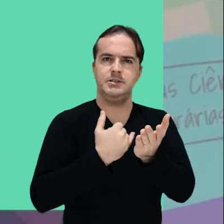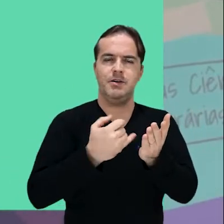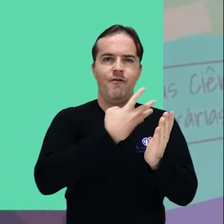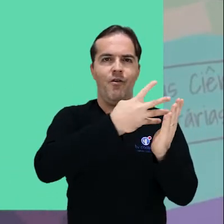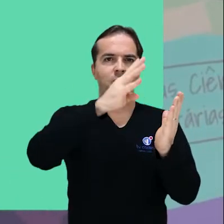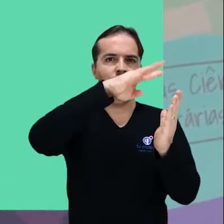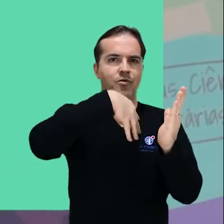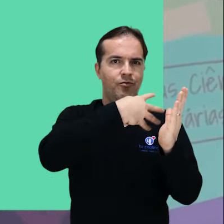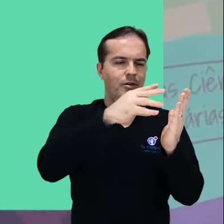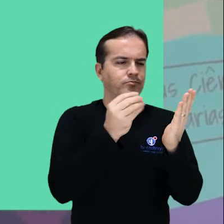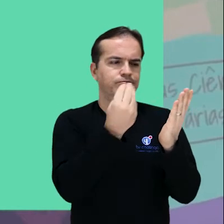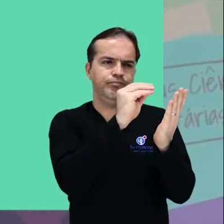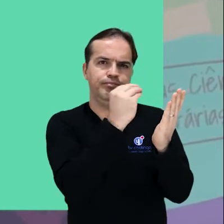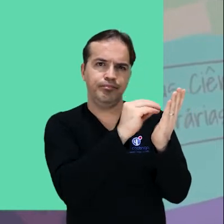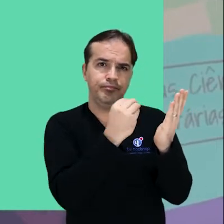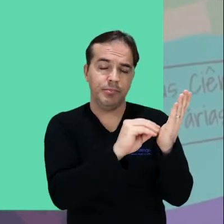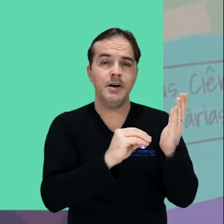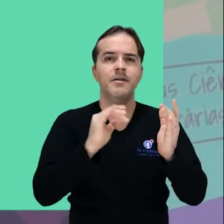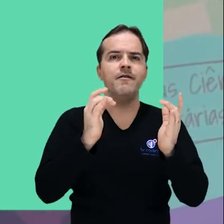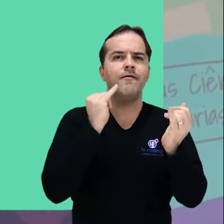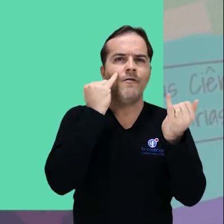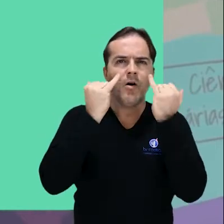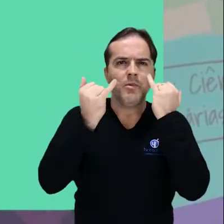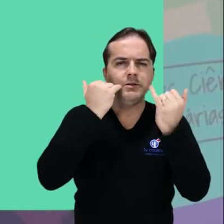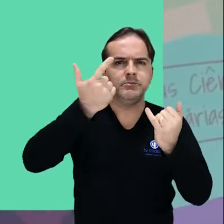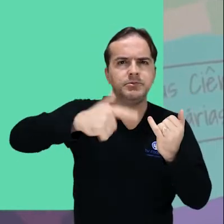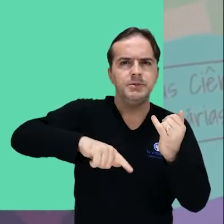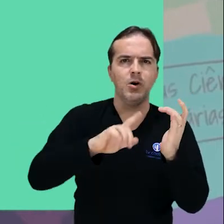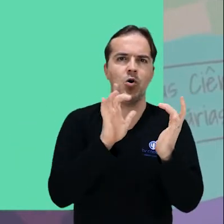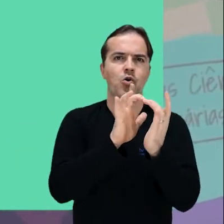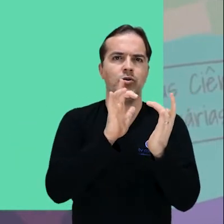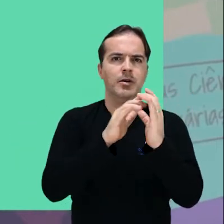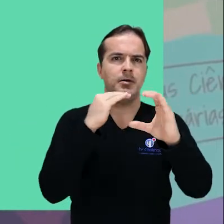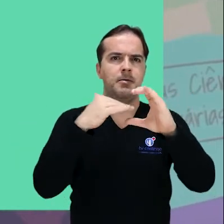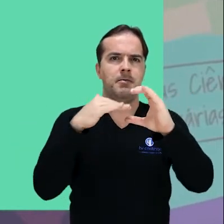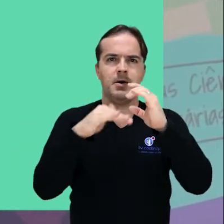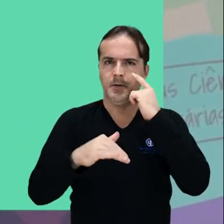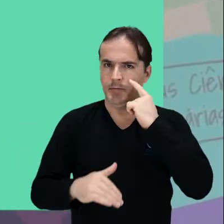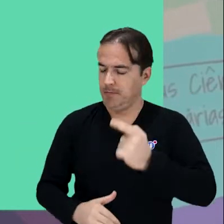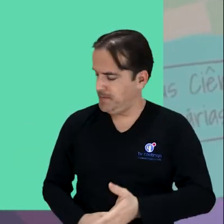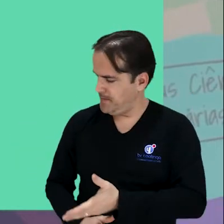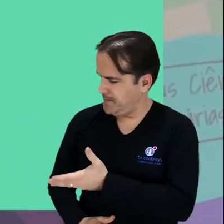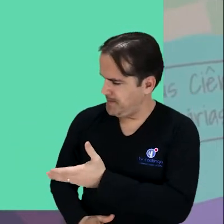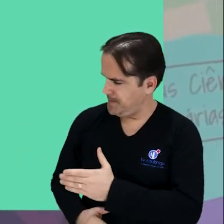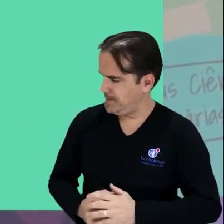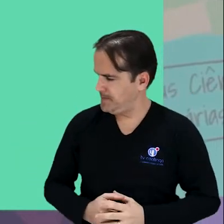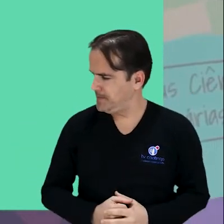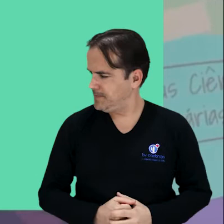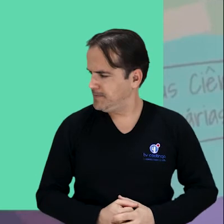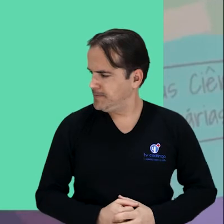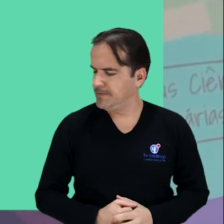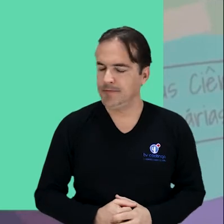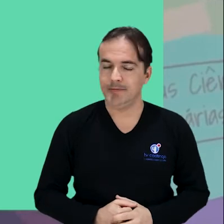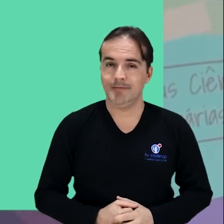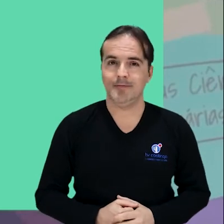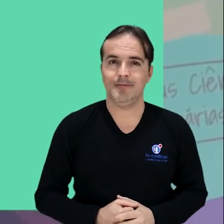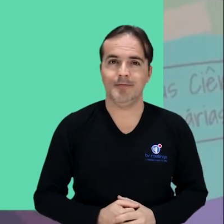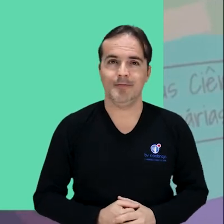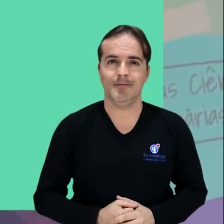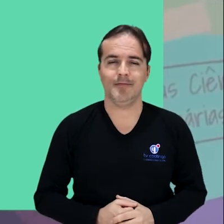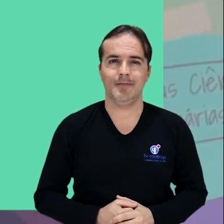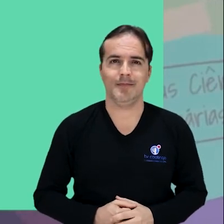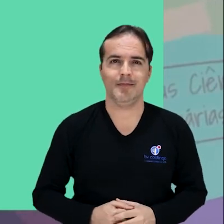solicitar informações, entre em contato pelo e-mail glauce.guerra.univasf.edu